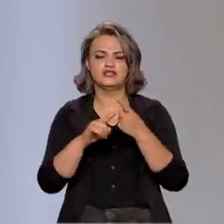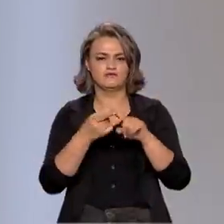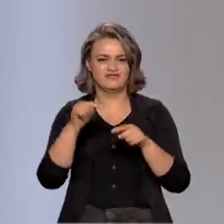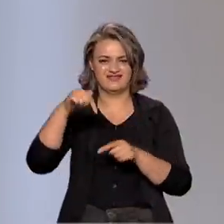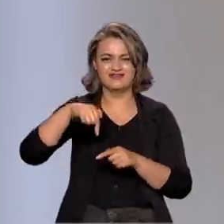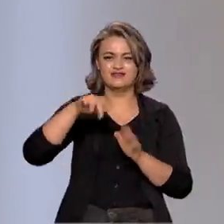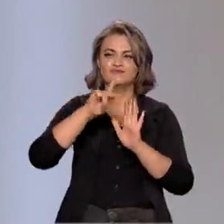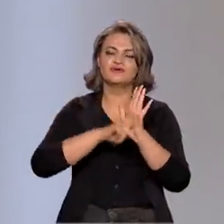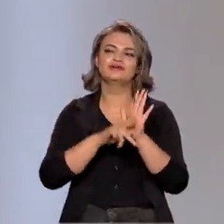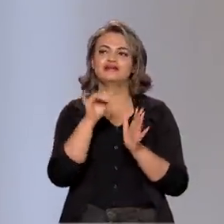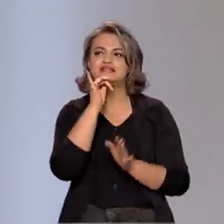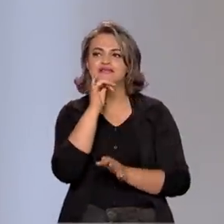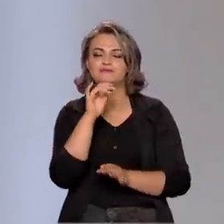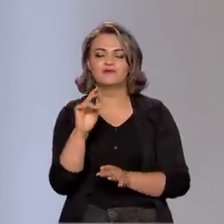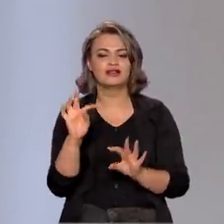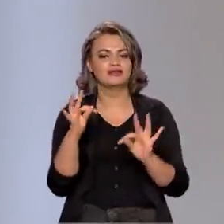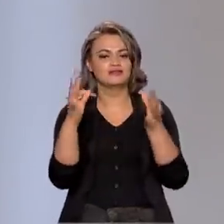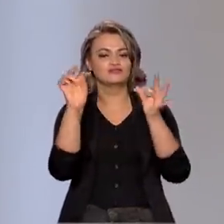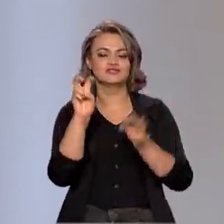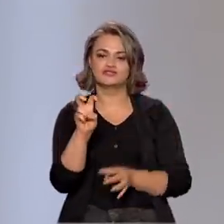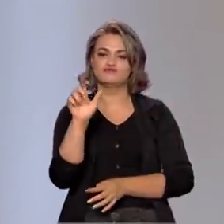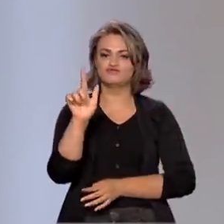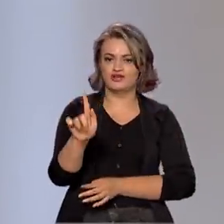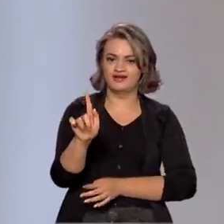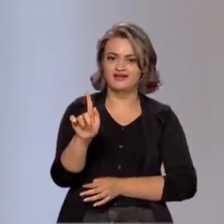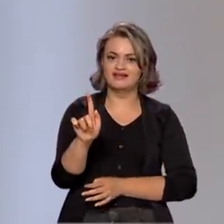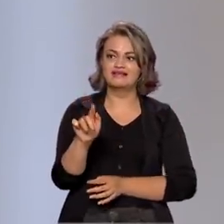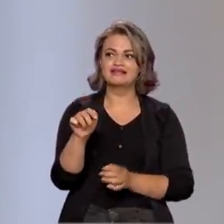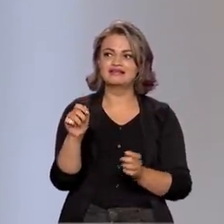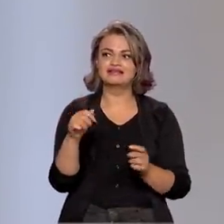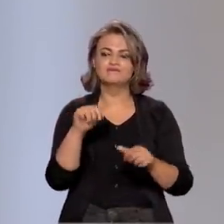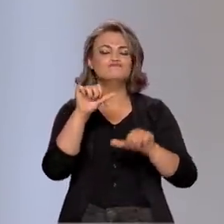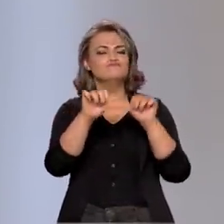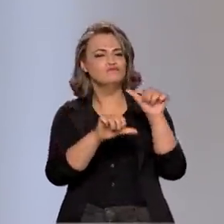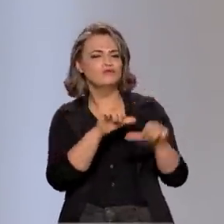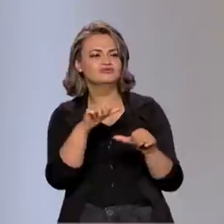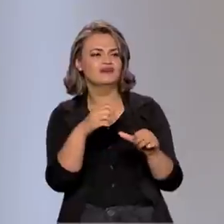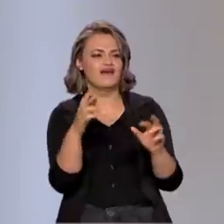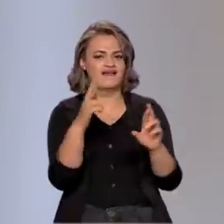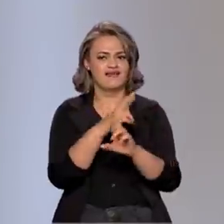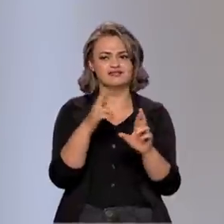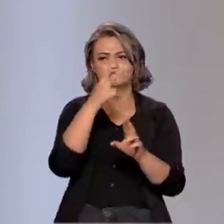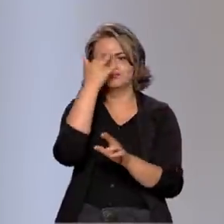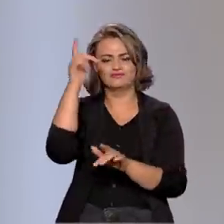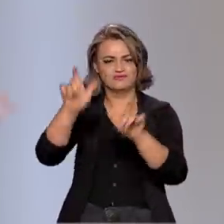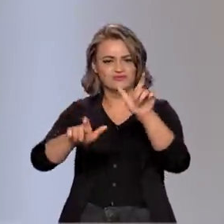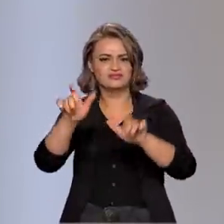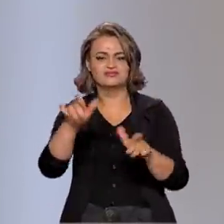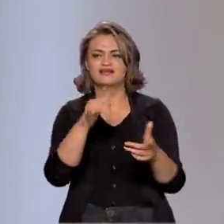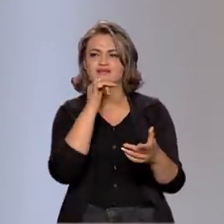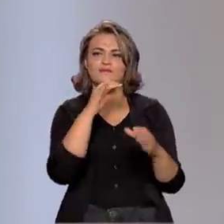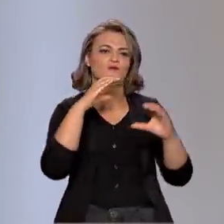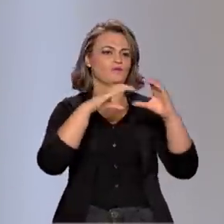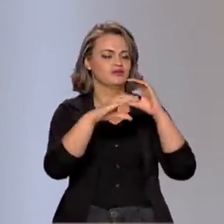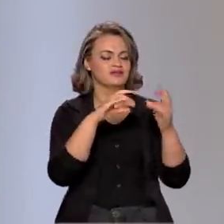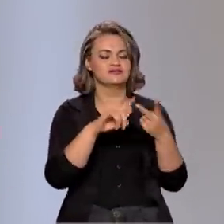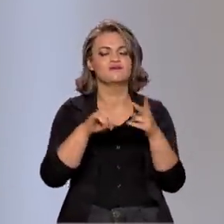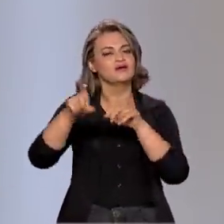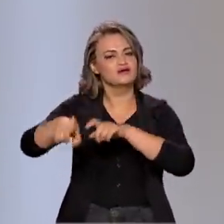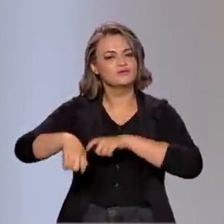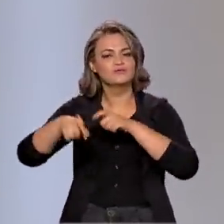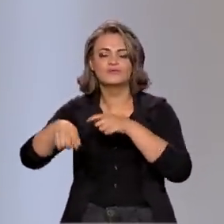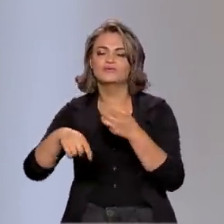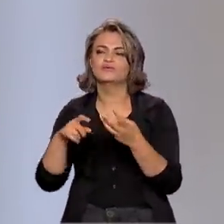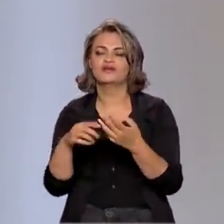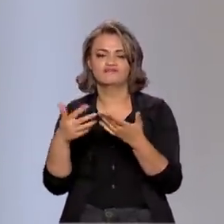pauta, a tecnologia 5G, que vai modificar muito a forma das pessoas se relacionarem em diversas áreas, como comunicação, agricultura,